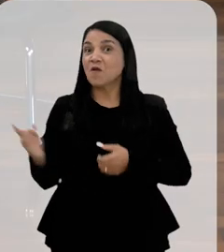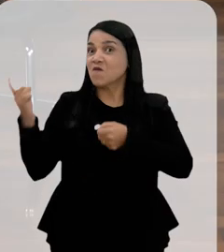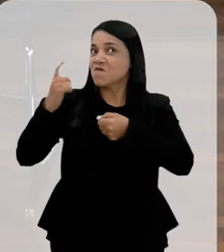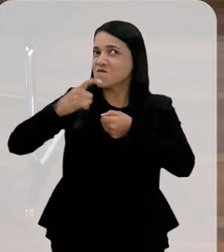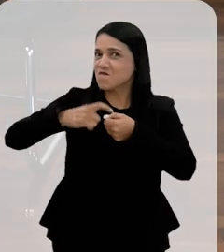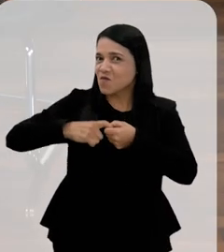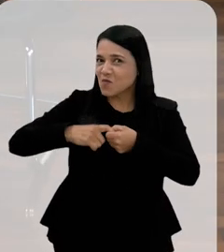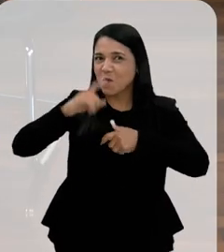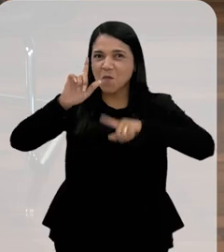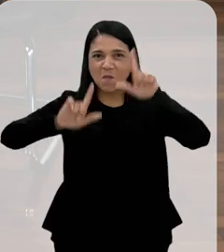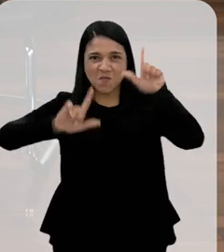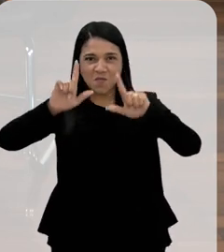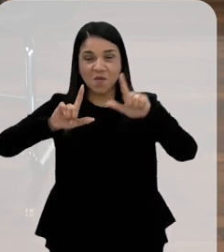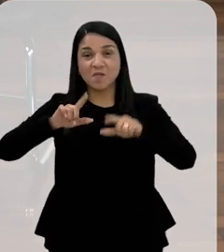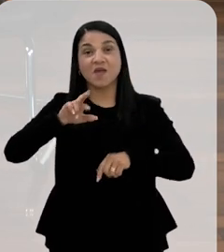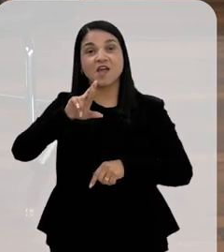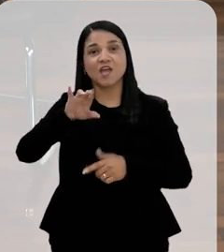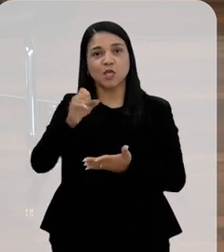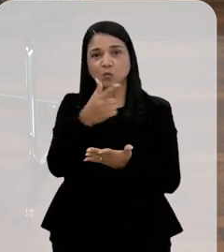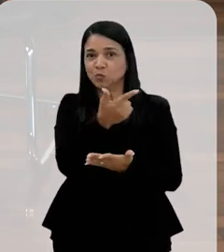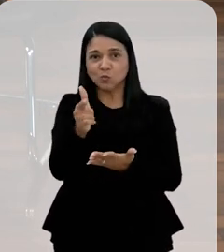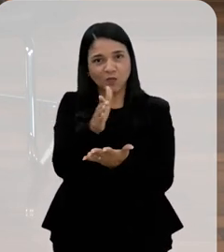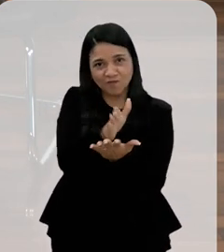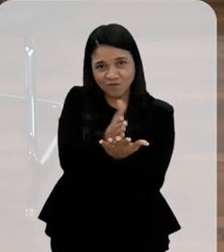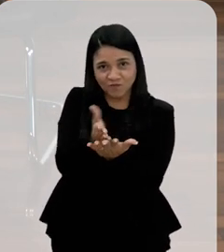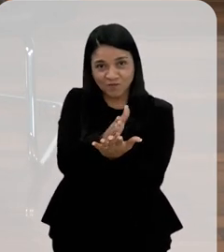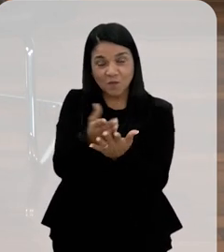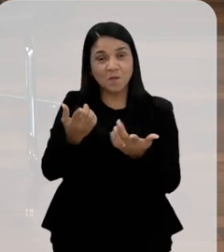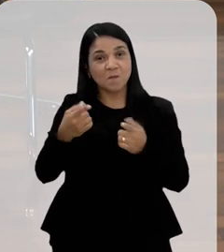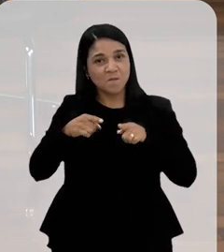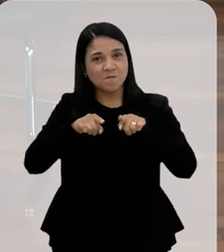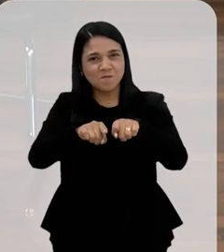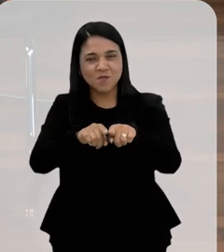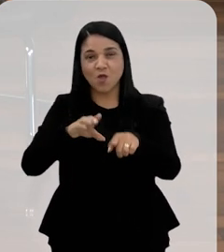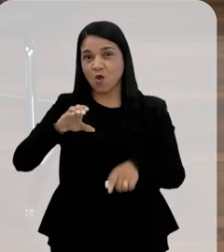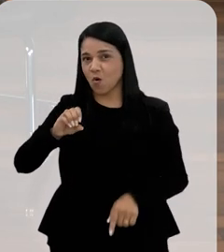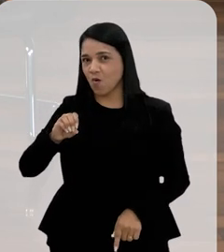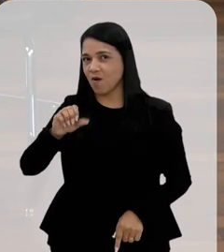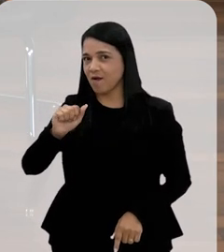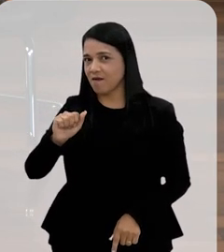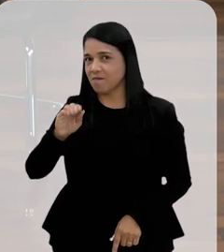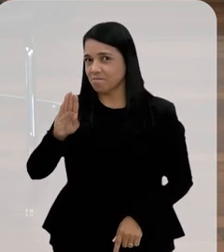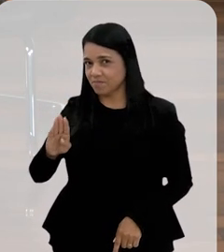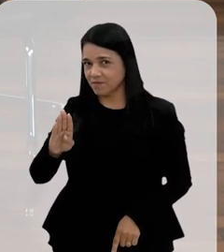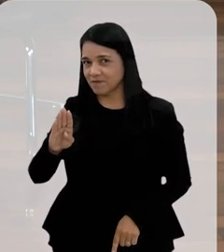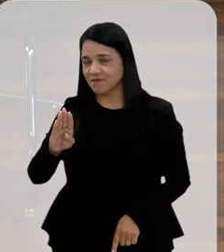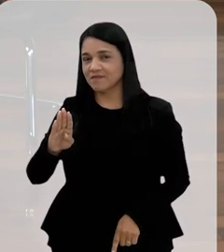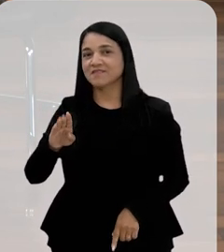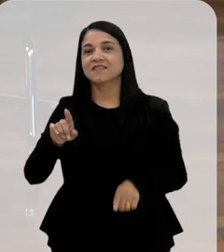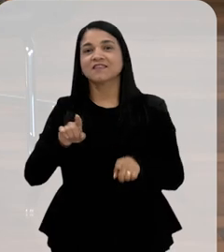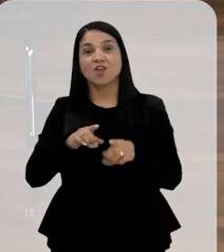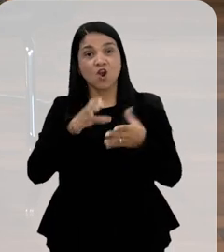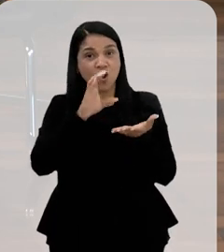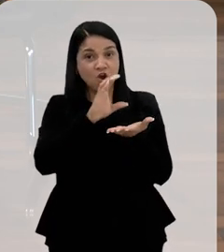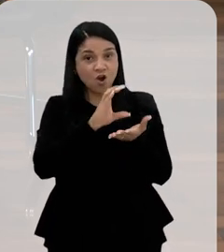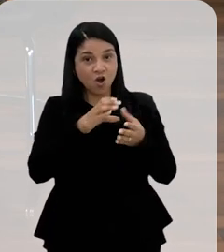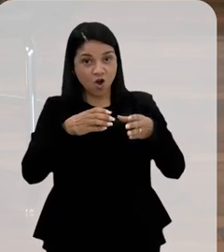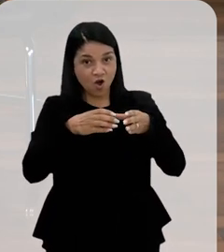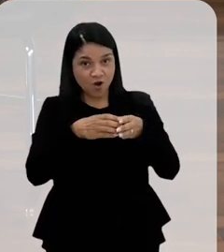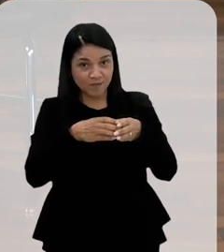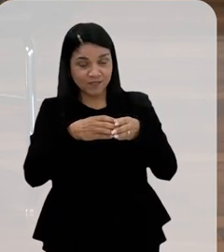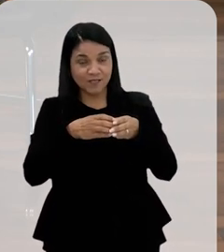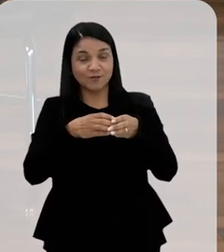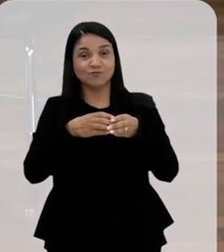Voltamos com o nosso programa Rio Sem Fronteiras, um programa da parceria Ordem dos Advogados do Brasil, a Comissão de Direito